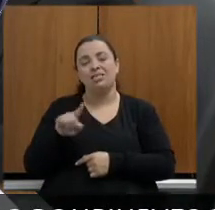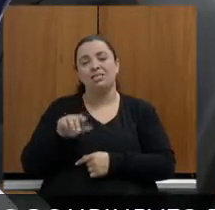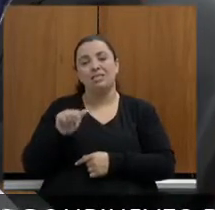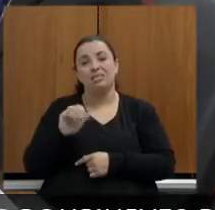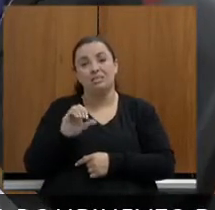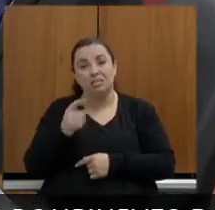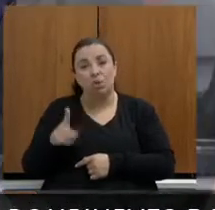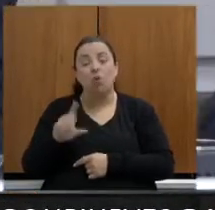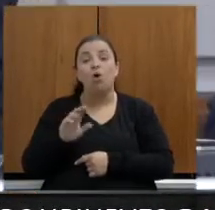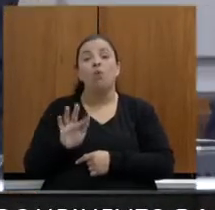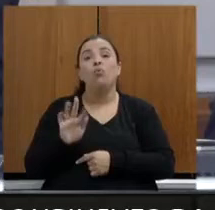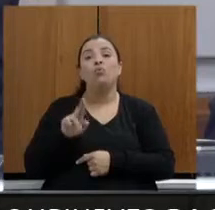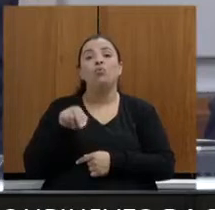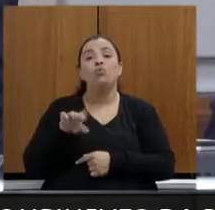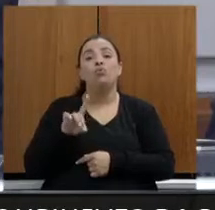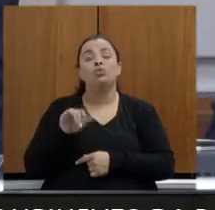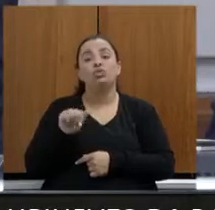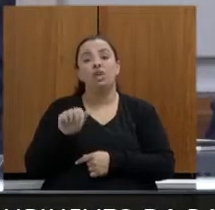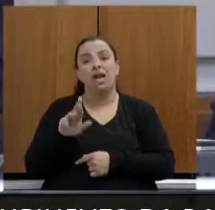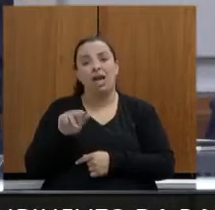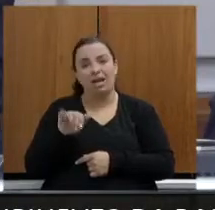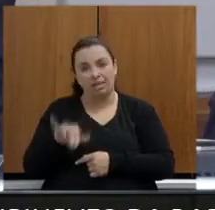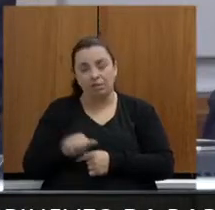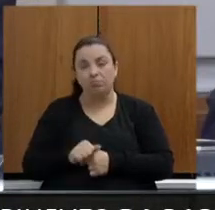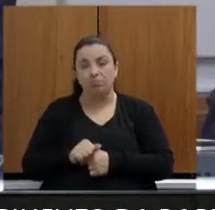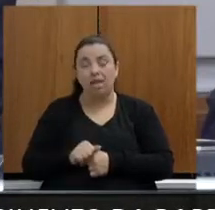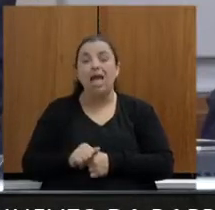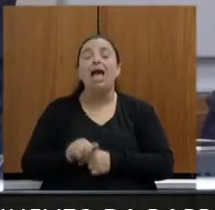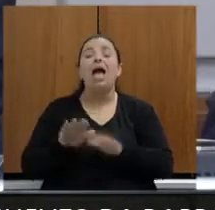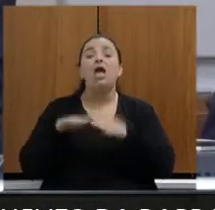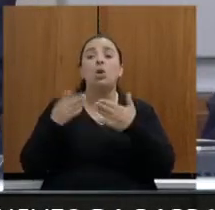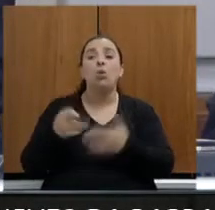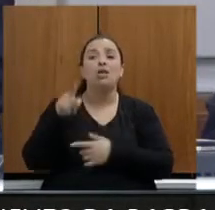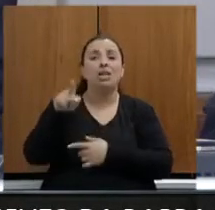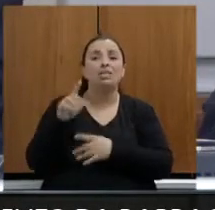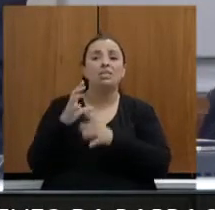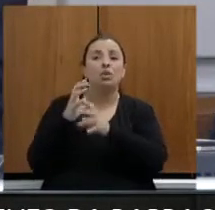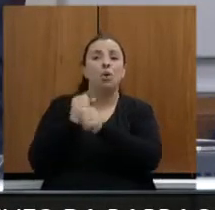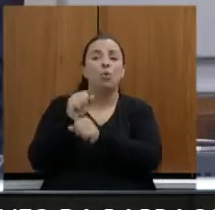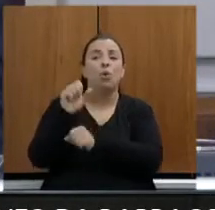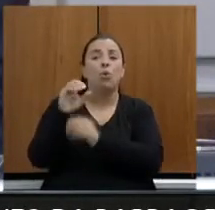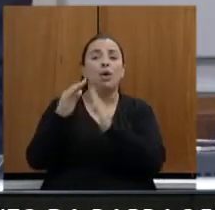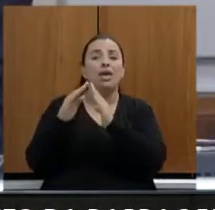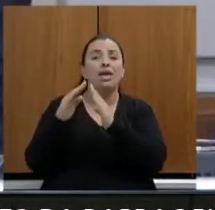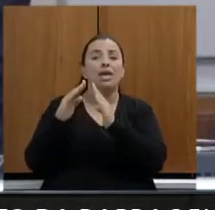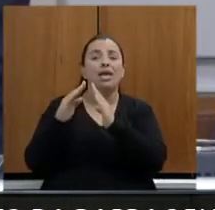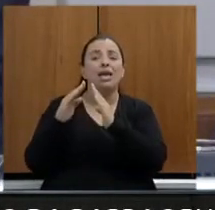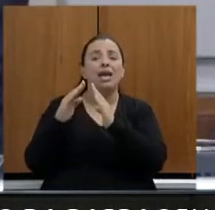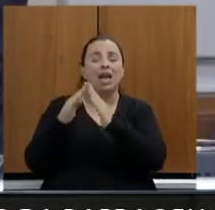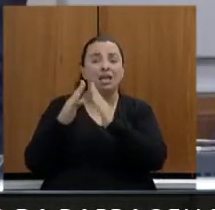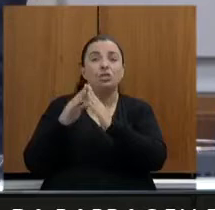E aí, quando for feita a desapropriação dessas 80 casas, o camarada já está com o título.